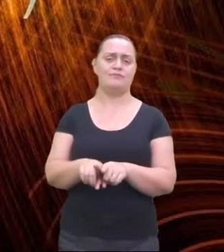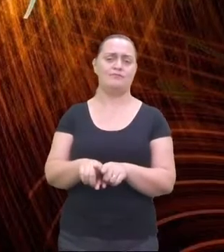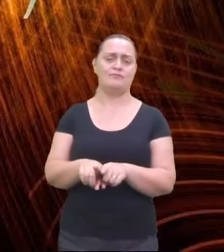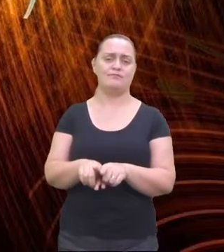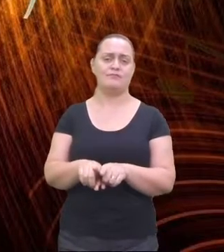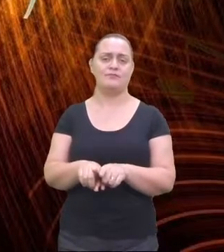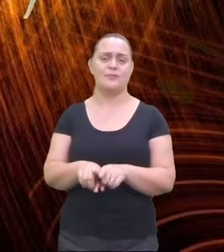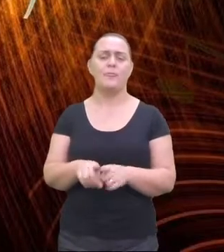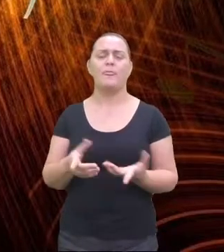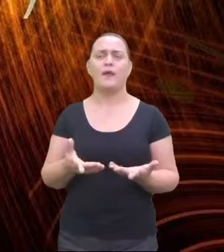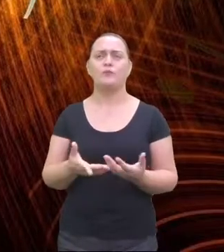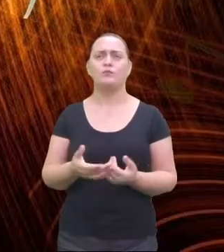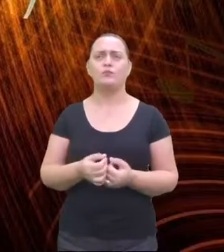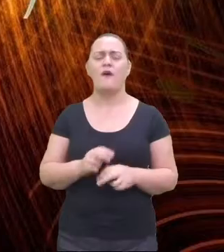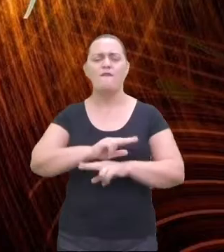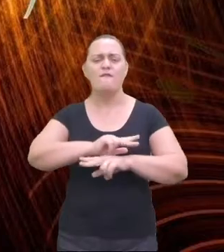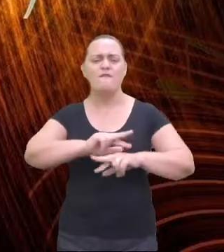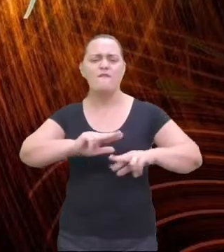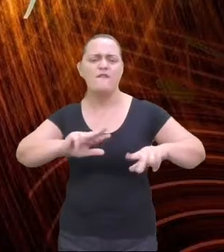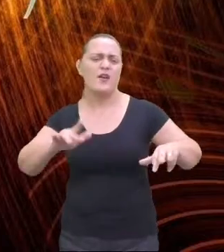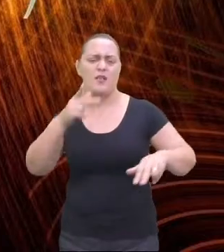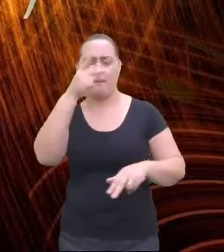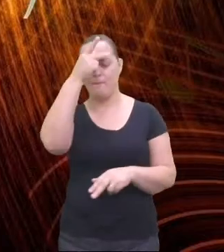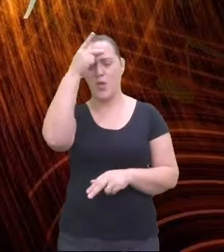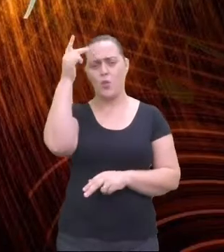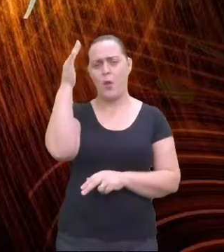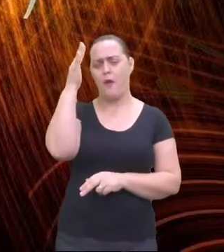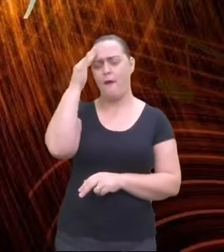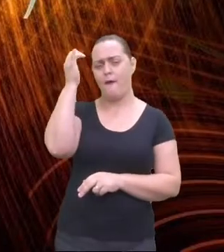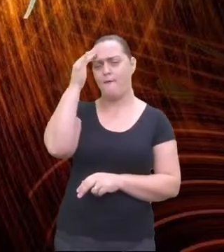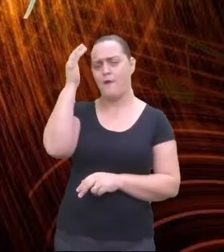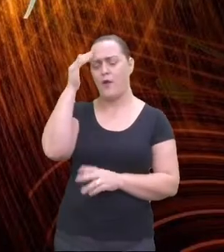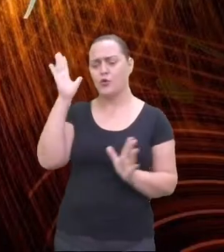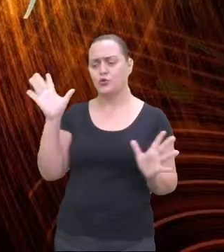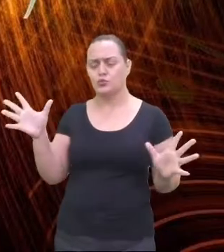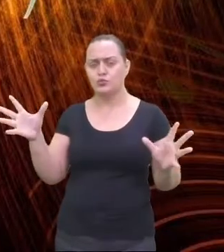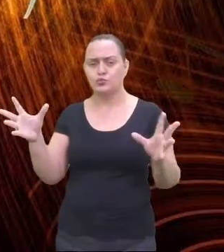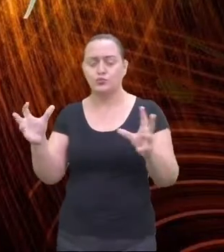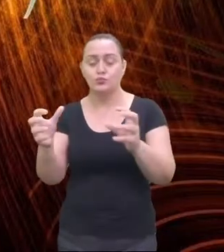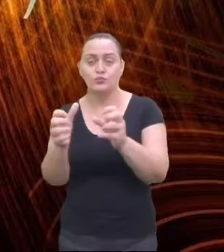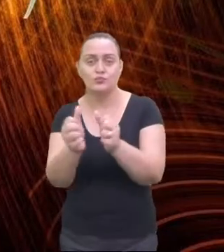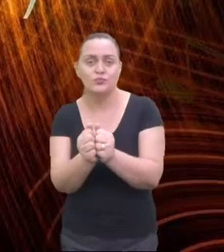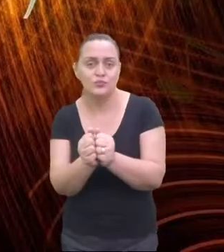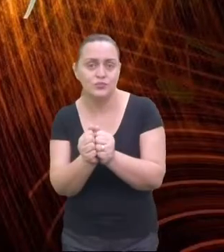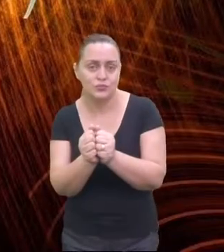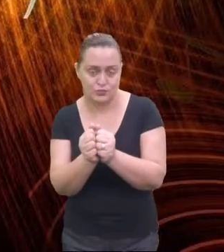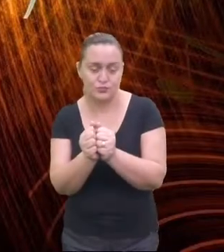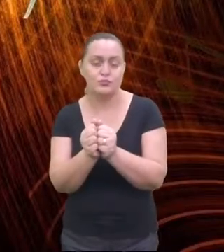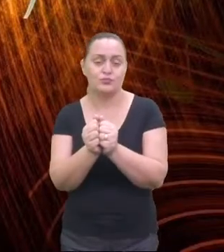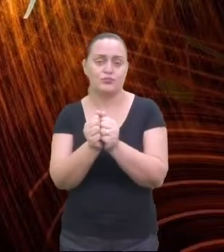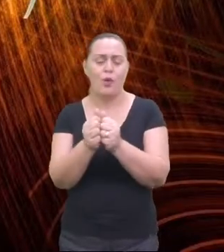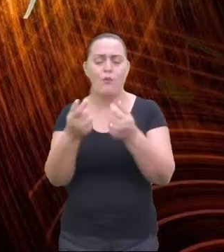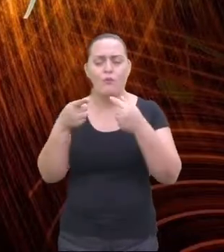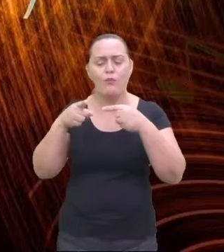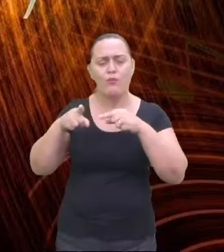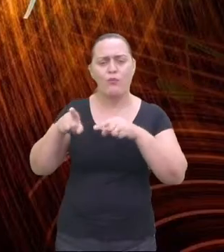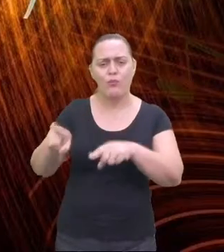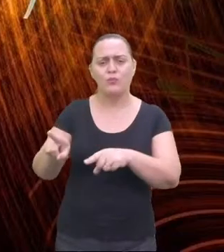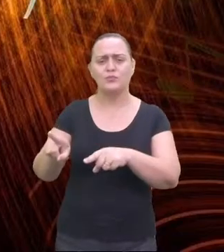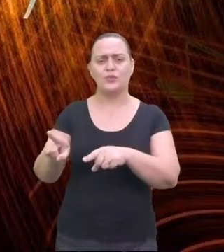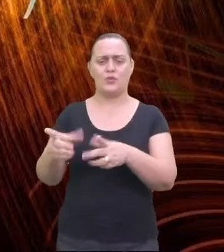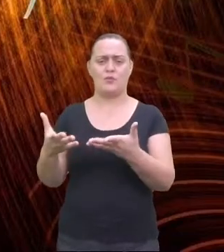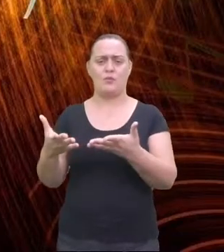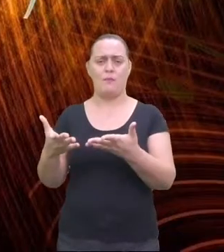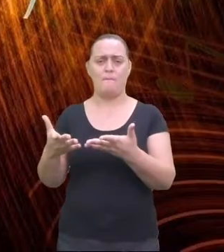vários artistas se uniram, fizeram uma união em repúdio ao golpe. Dentre esses